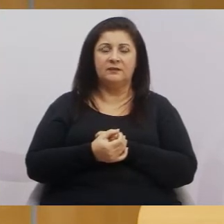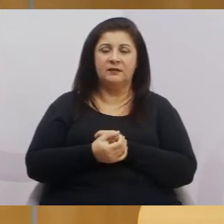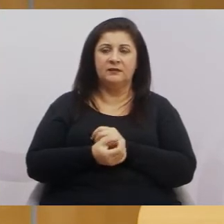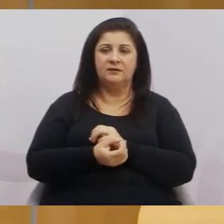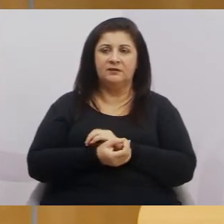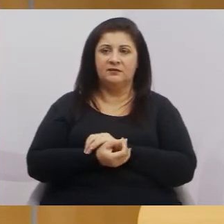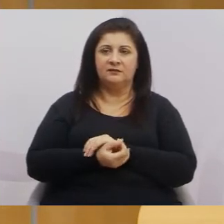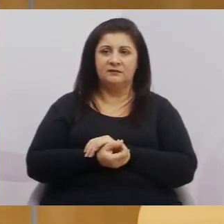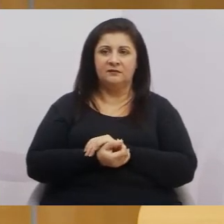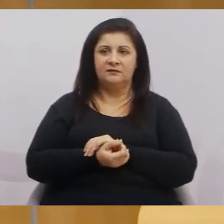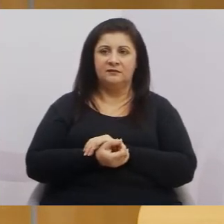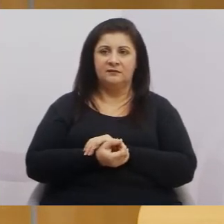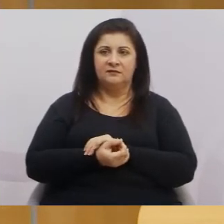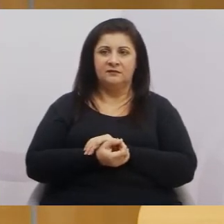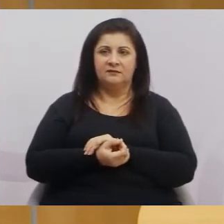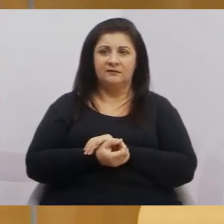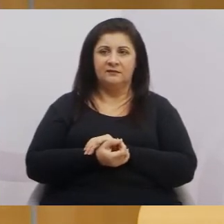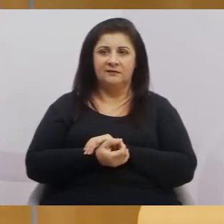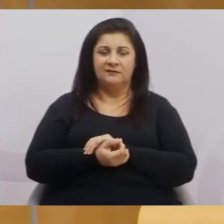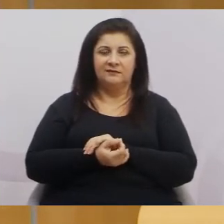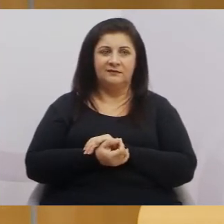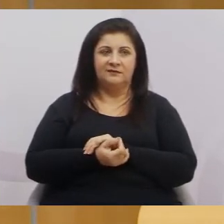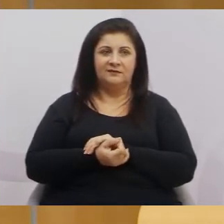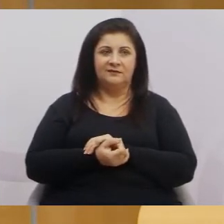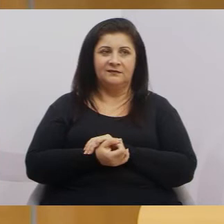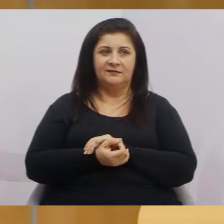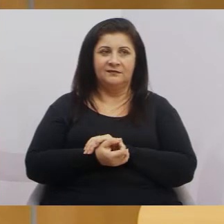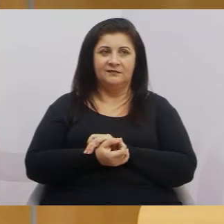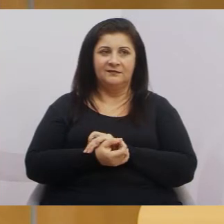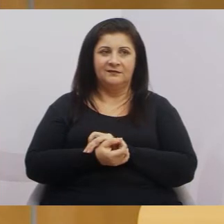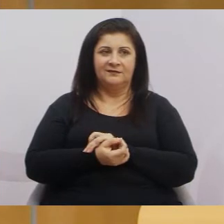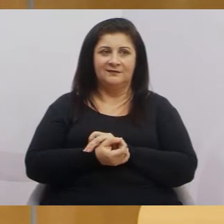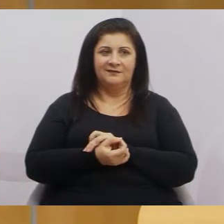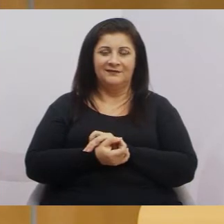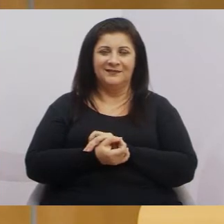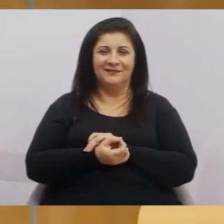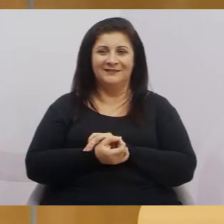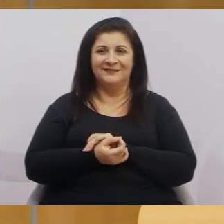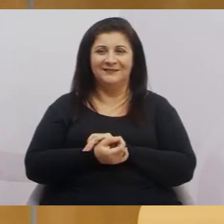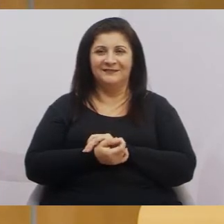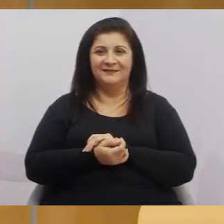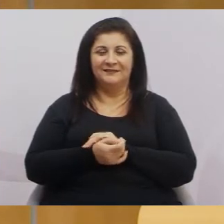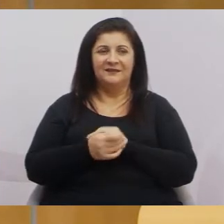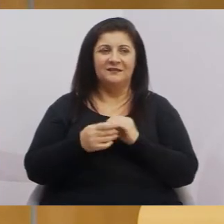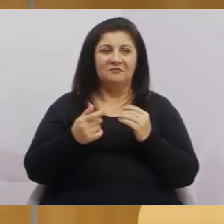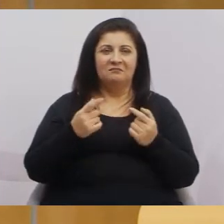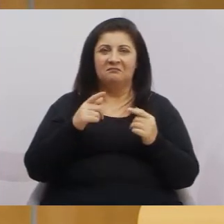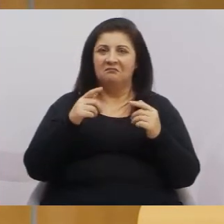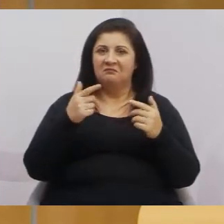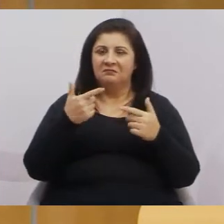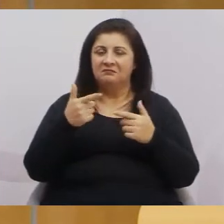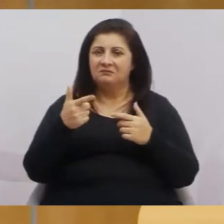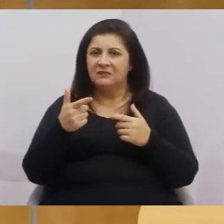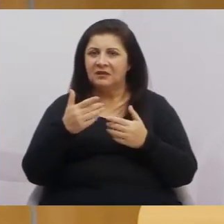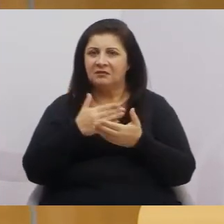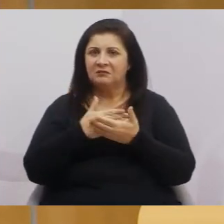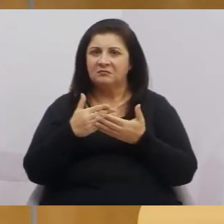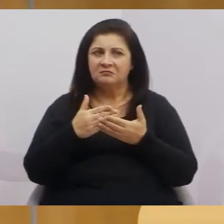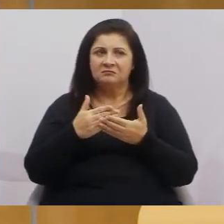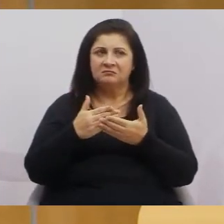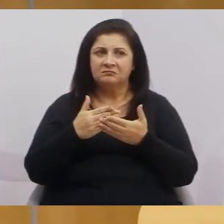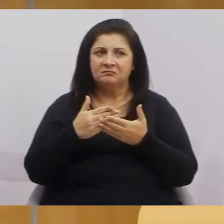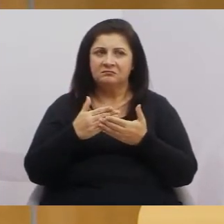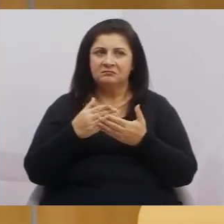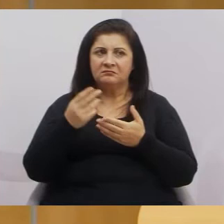foi às nove, já foi às dezoito, mas a gente não começou ainda nenhuma sessão, não houve na história da TV Câmara nenhuma sessão